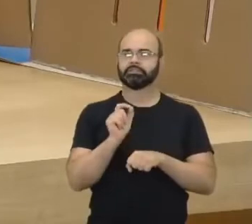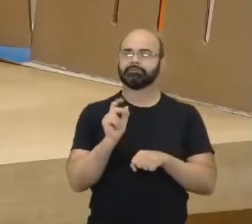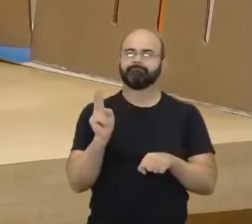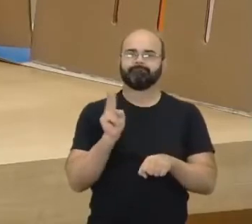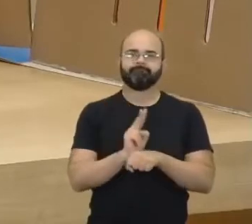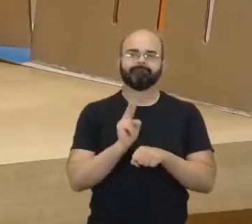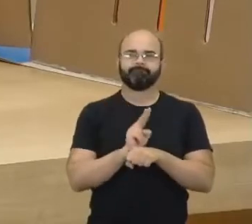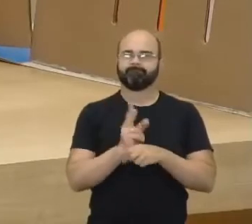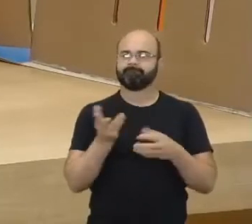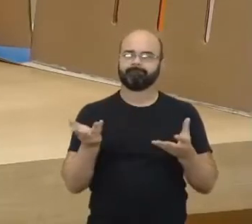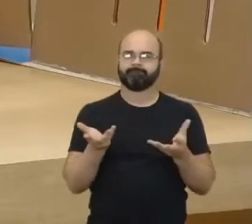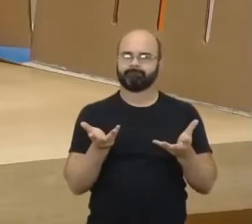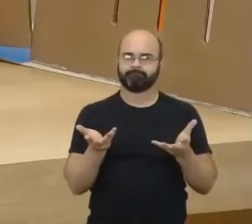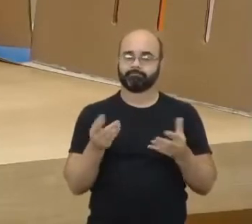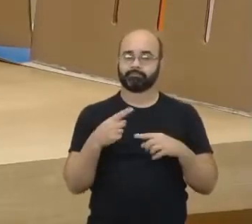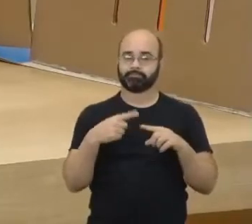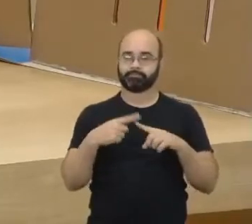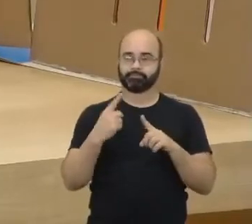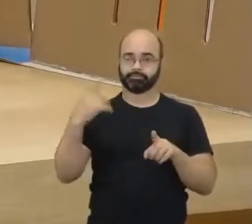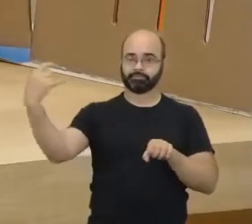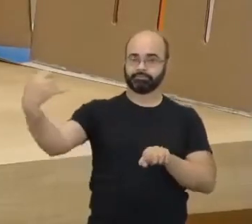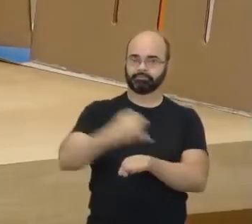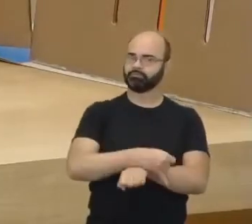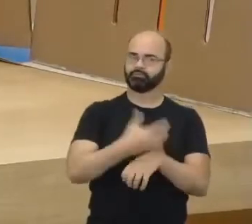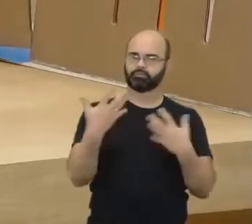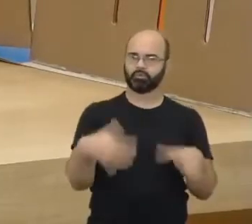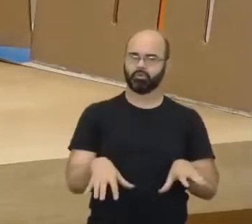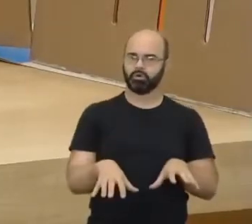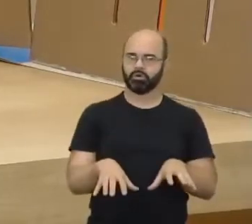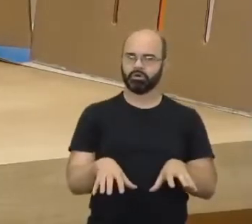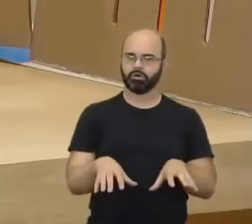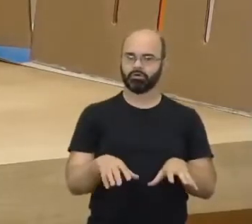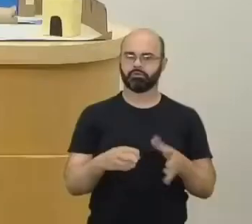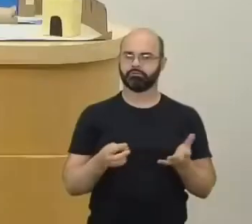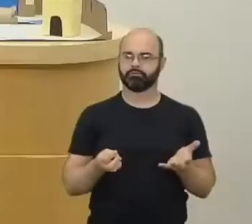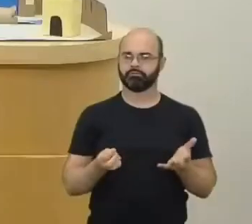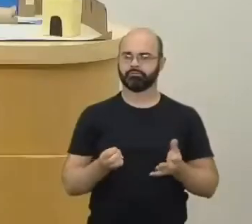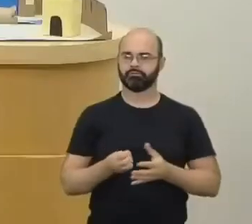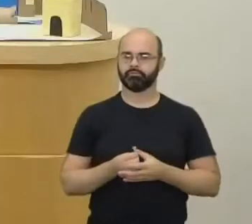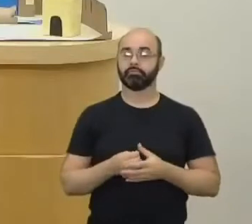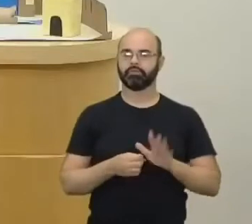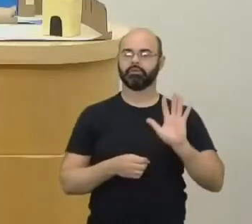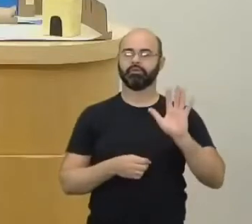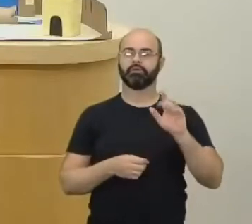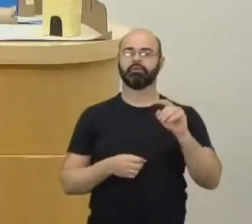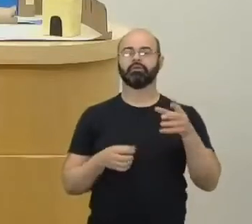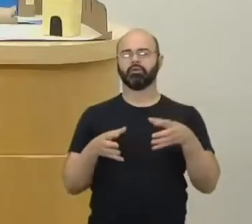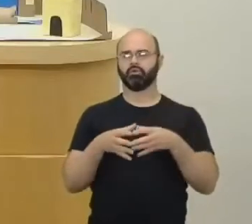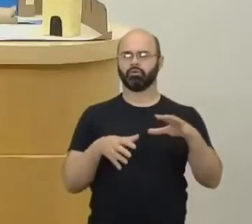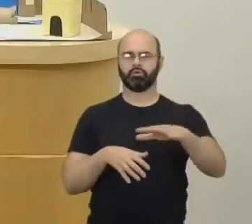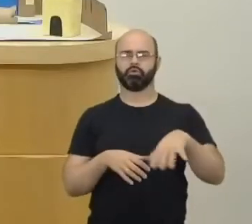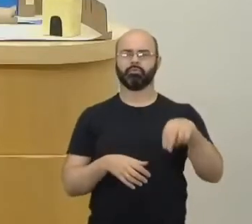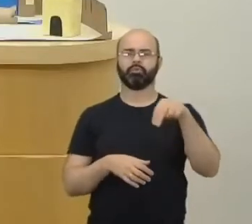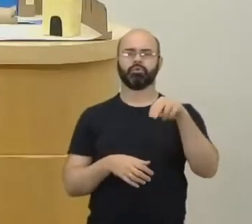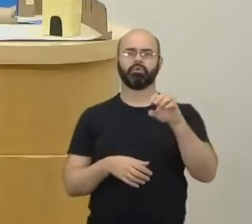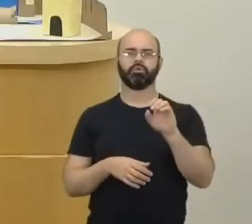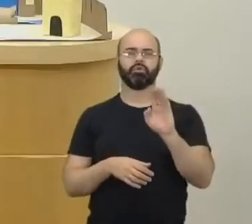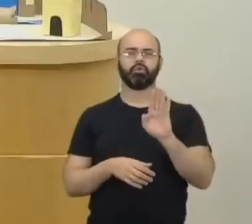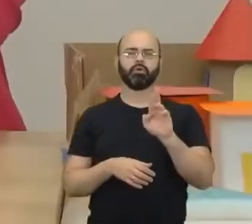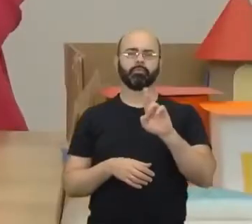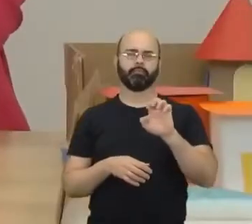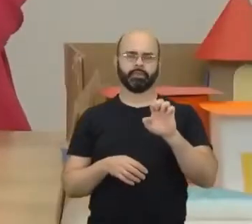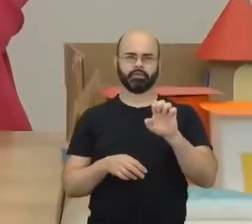Ele precisa, ele aqui, precisa que alguém proteja a terra dele. Então, ele vai chamar outro nobre, porque eles são nobres, tá? Então,